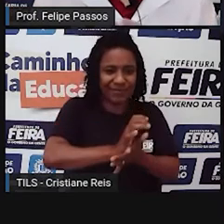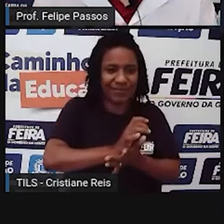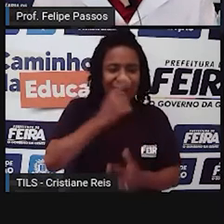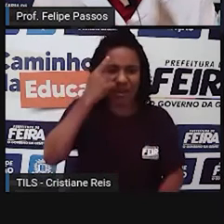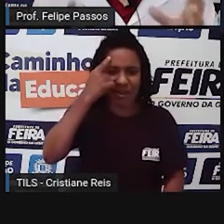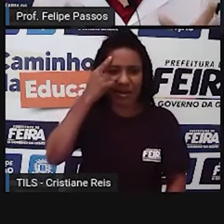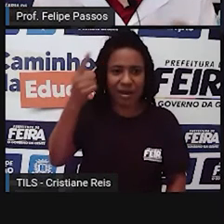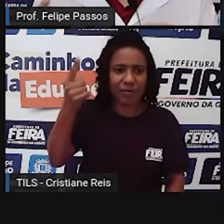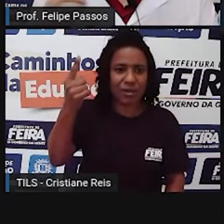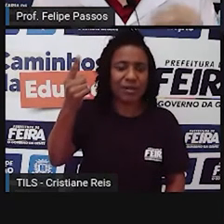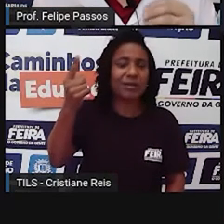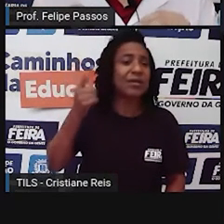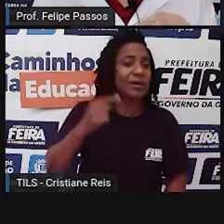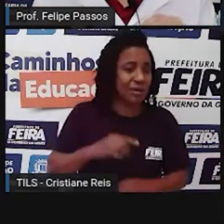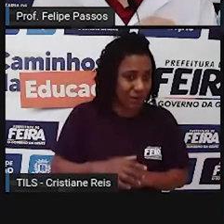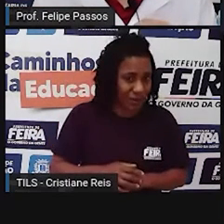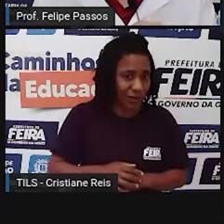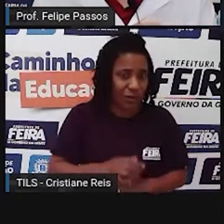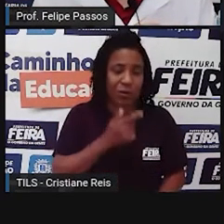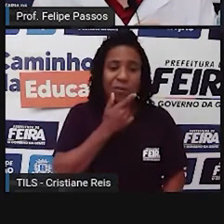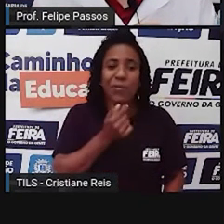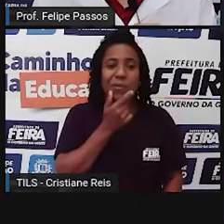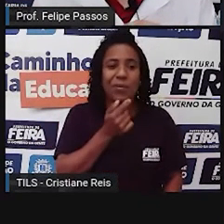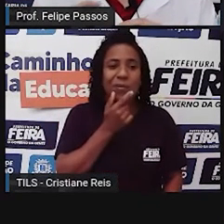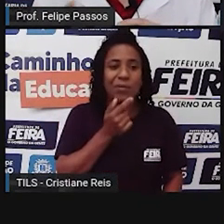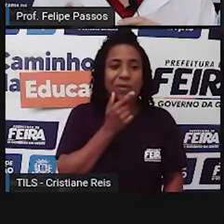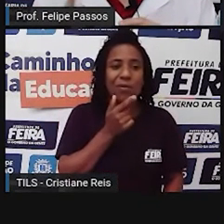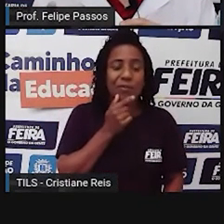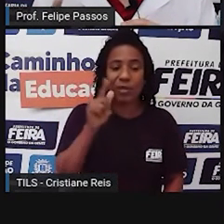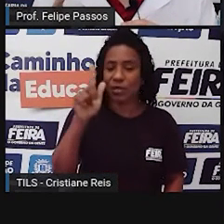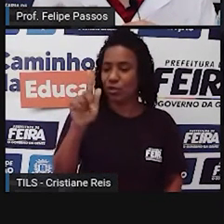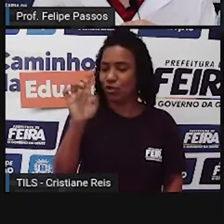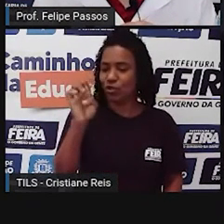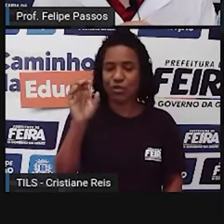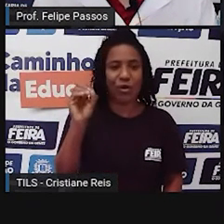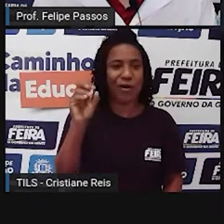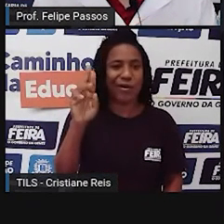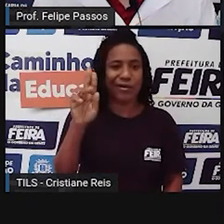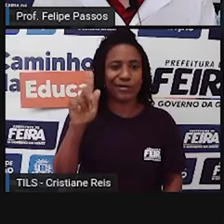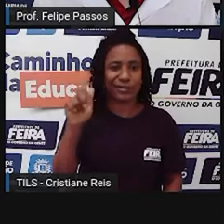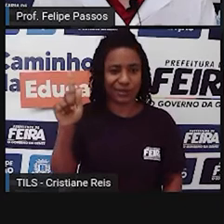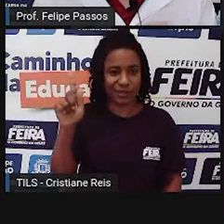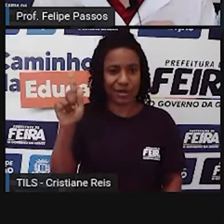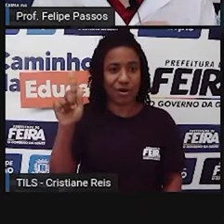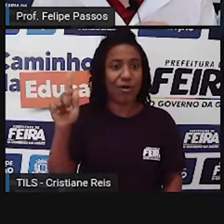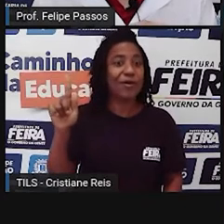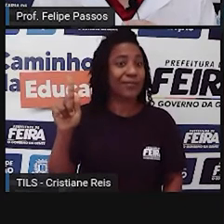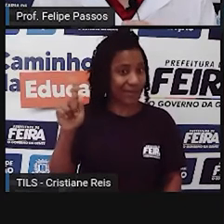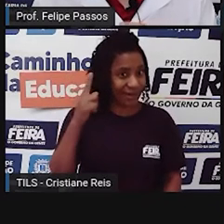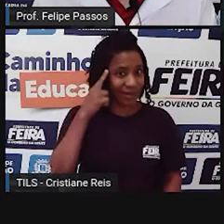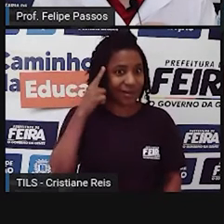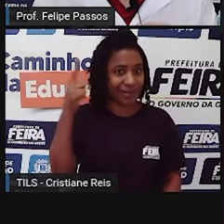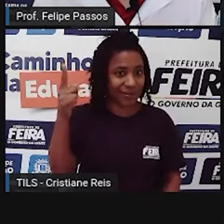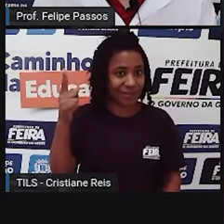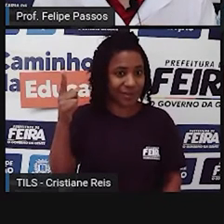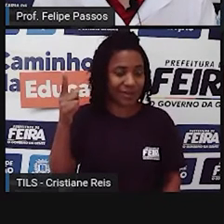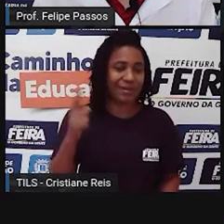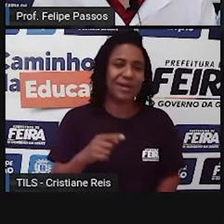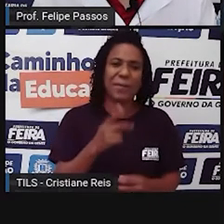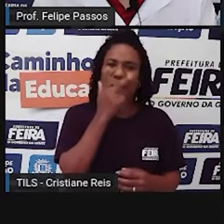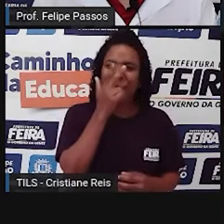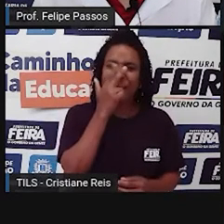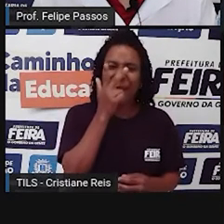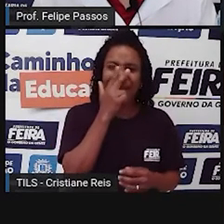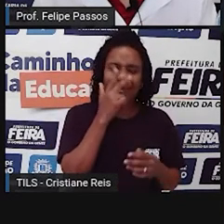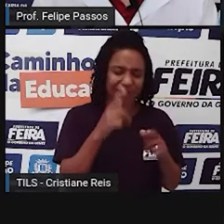ter, eu nem lembro direito qual foi a origem do problema, mas acho que tinha algo a ver com dinheiro falso, trocar cédulas